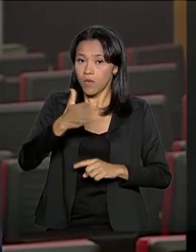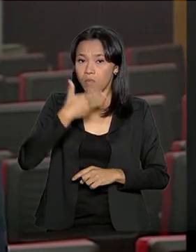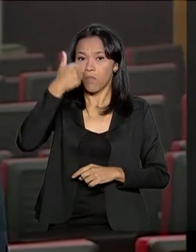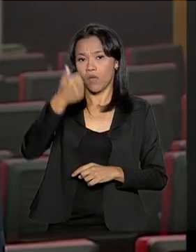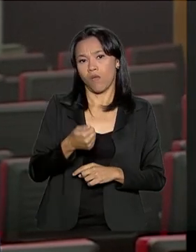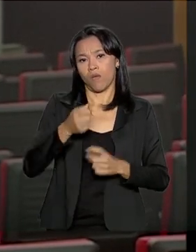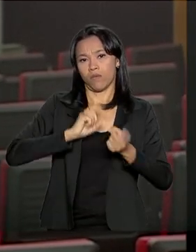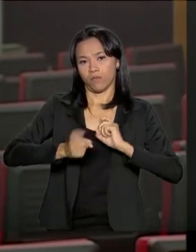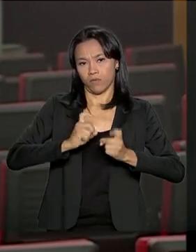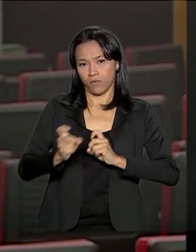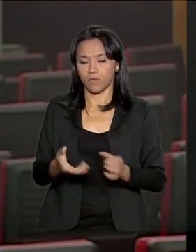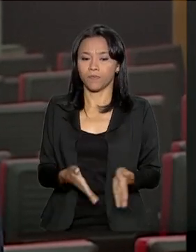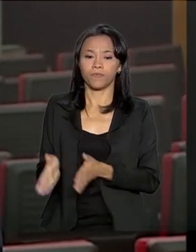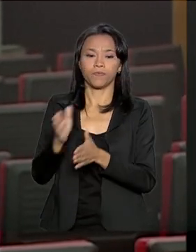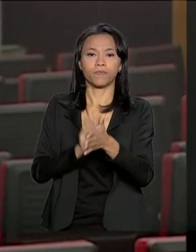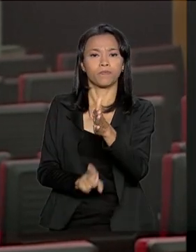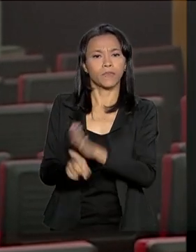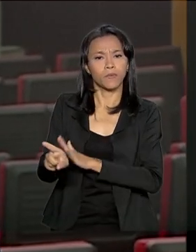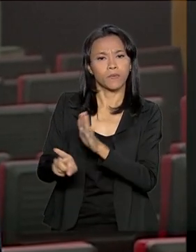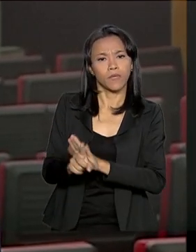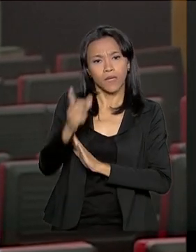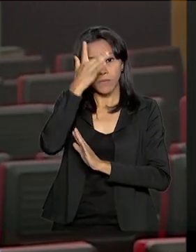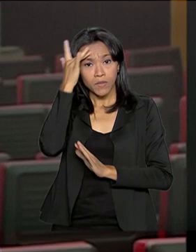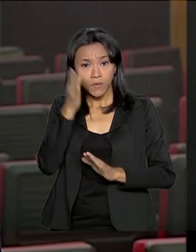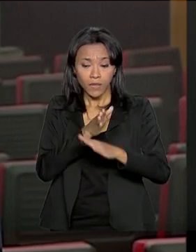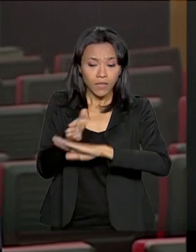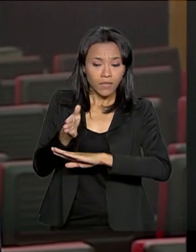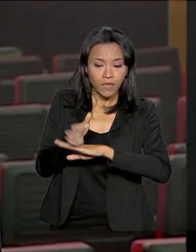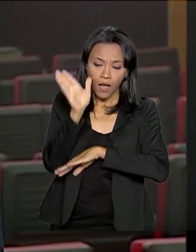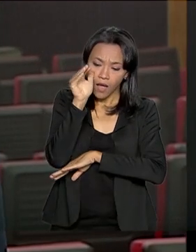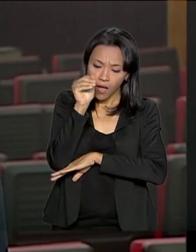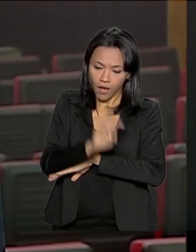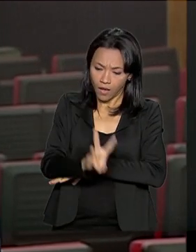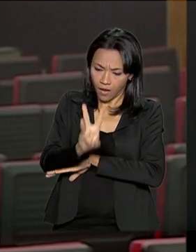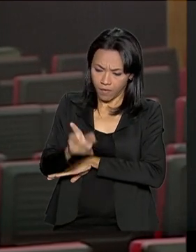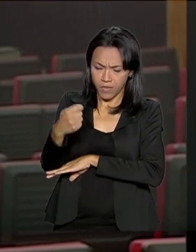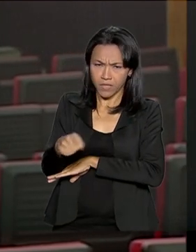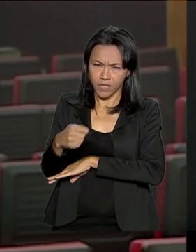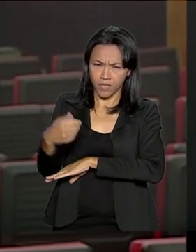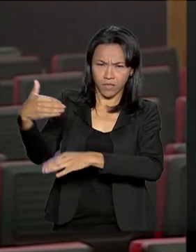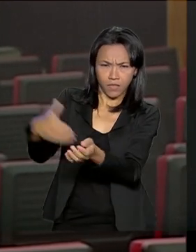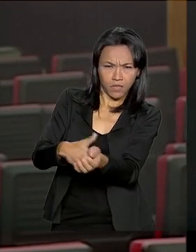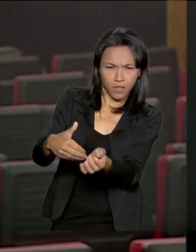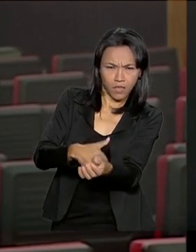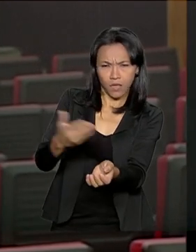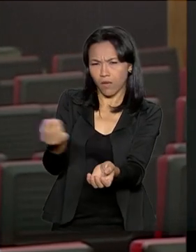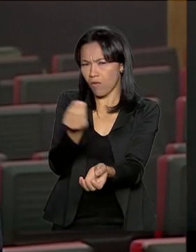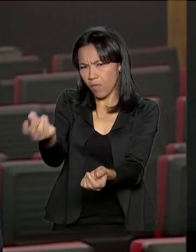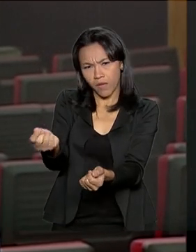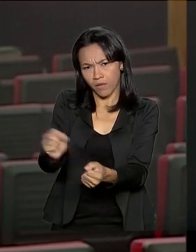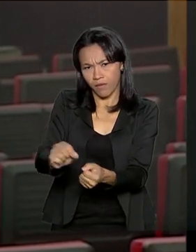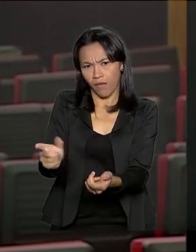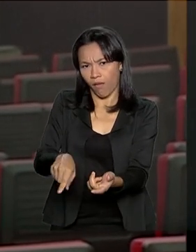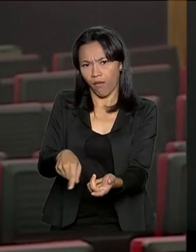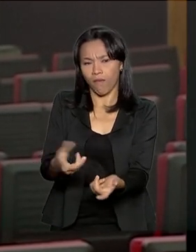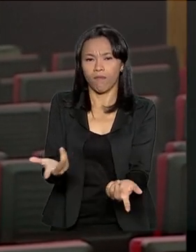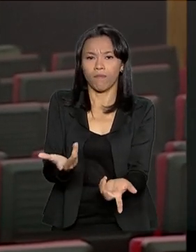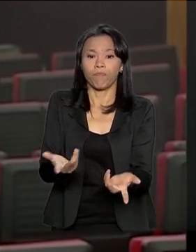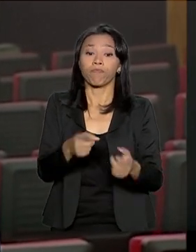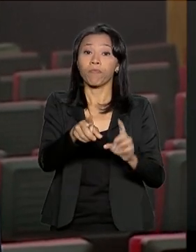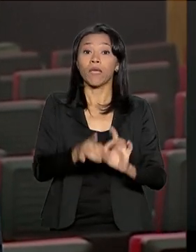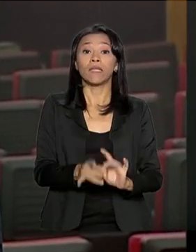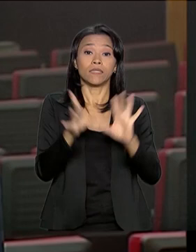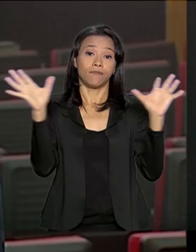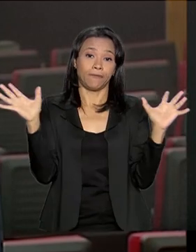E existe o cidadão que acessar esse site, ele precisa fazer algum login, ter alguma senha? Como é que funciona? É uma ferramenta de acesso